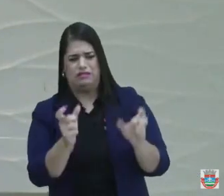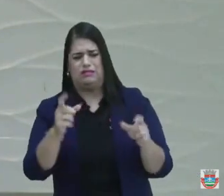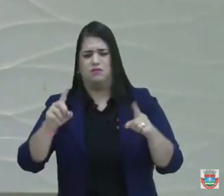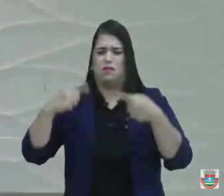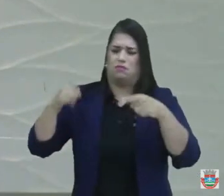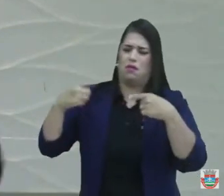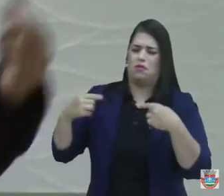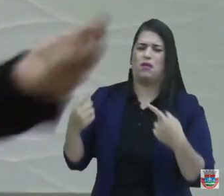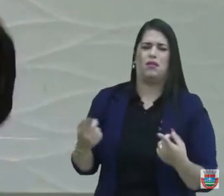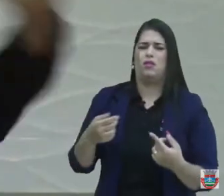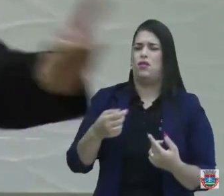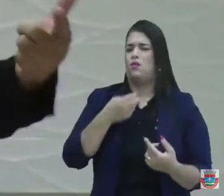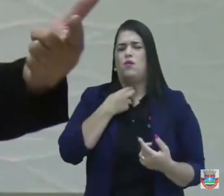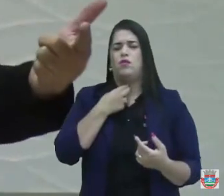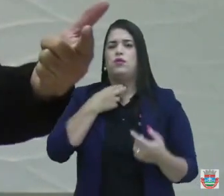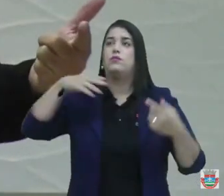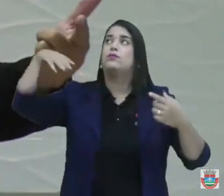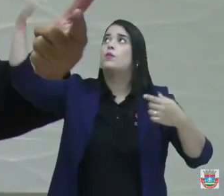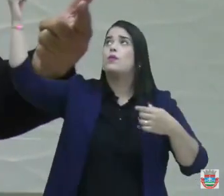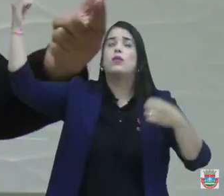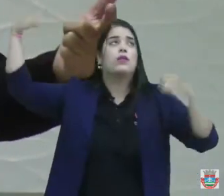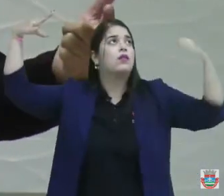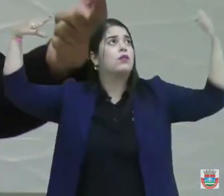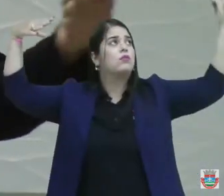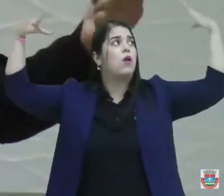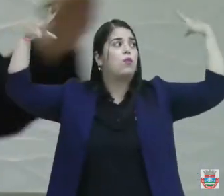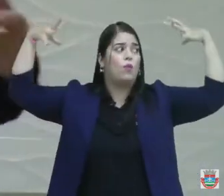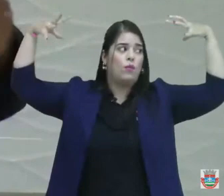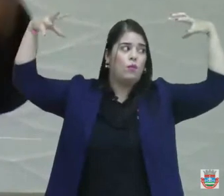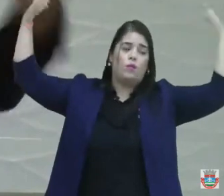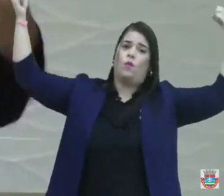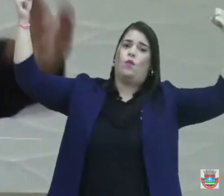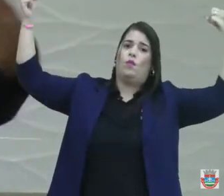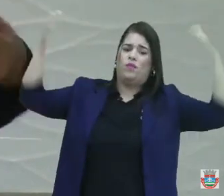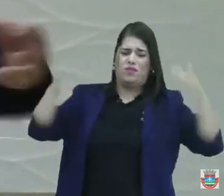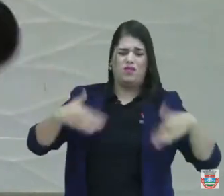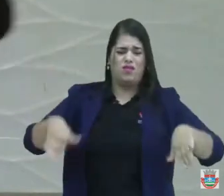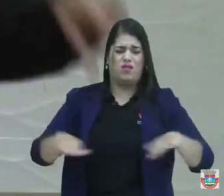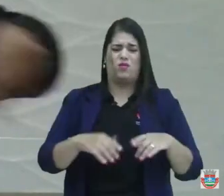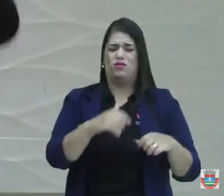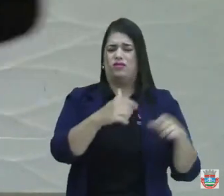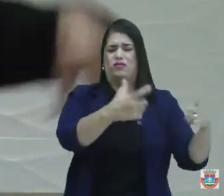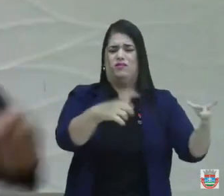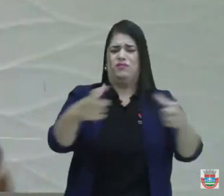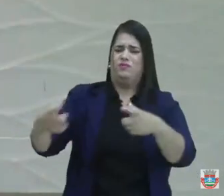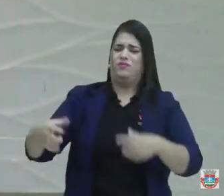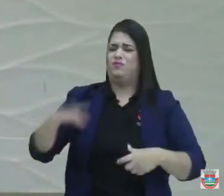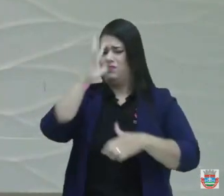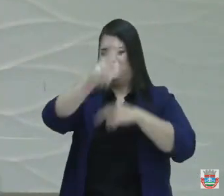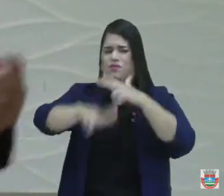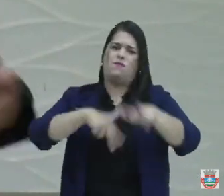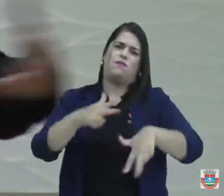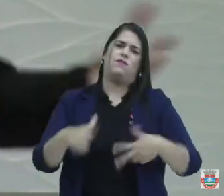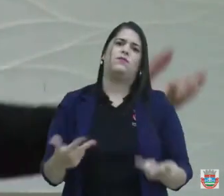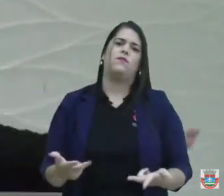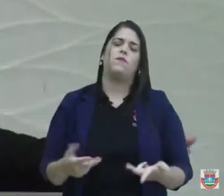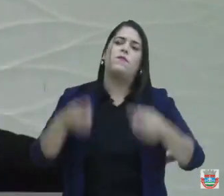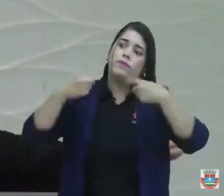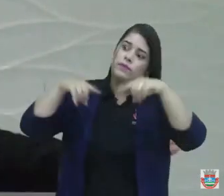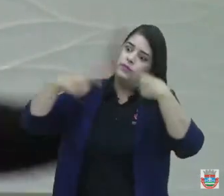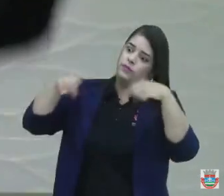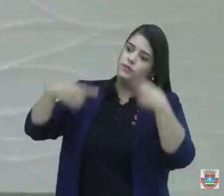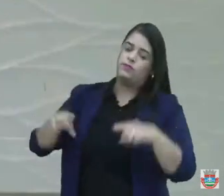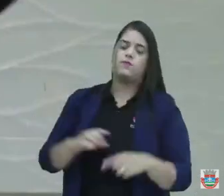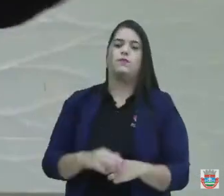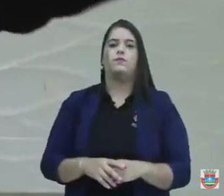atendia. Lampas queimadas em todas as regiões de São Bento em todo o município que se reclamam aqui não se